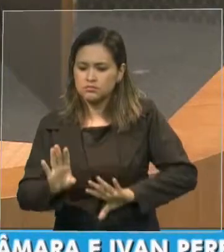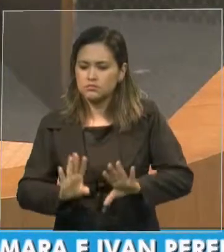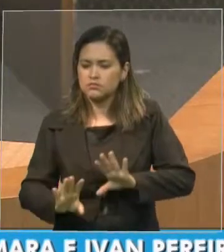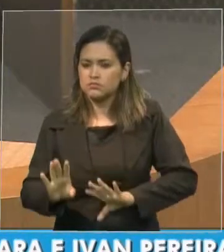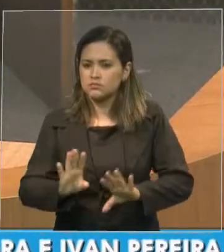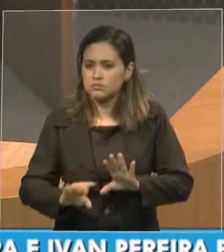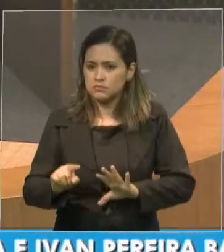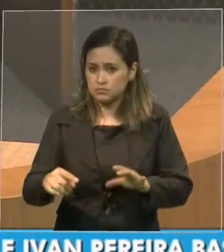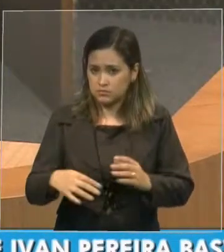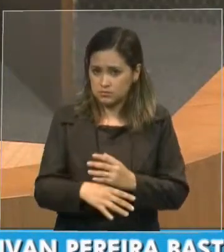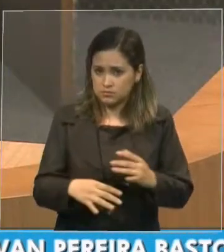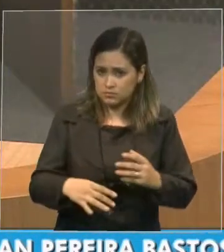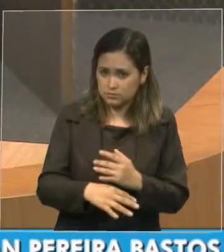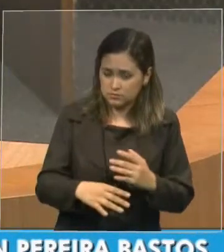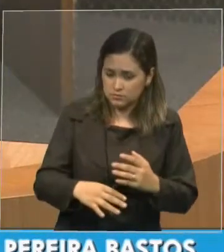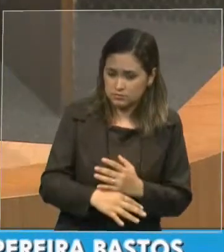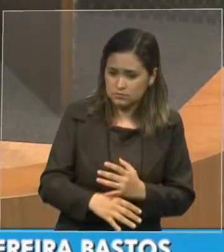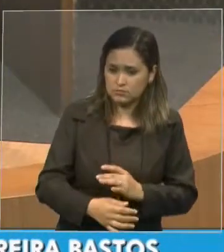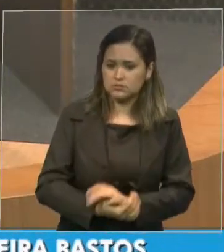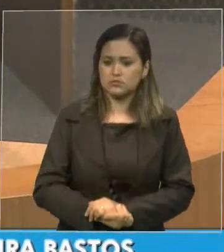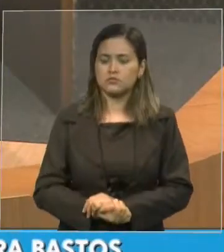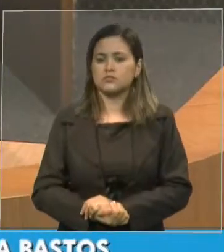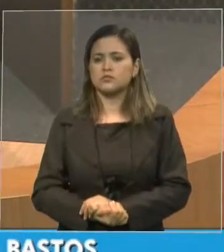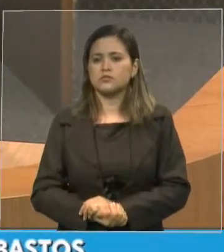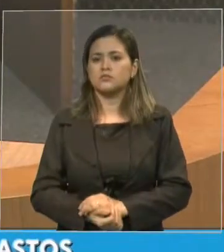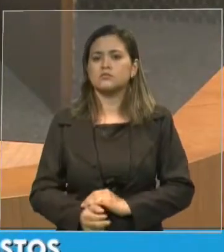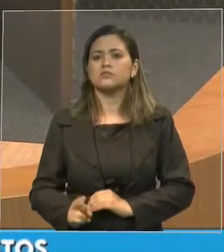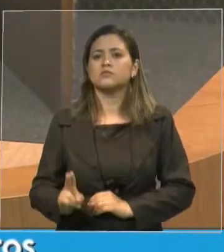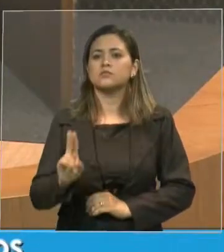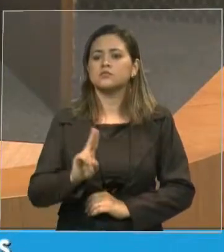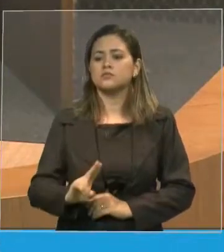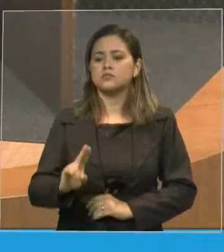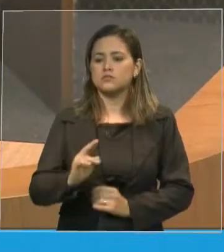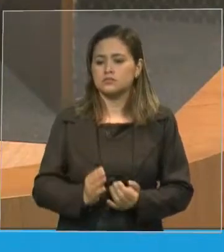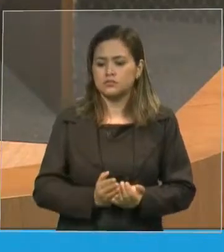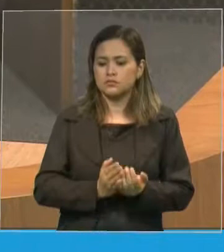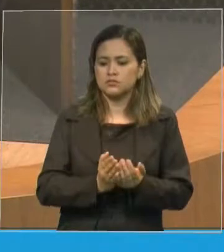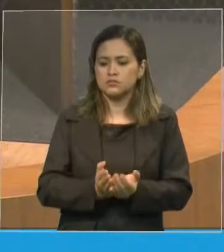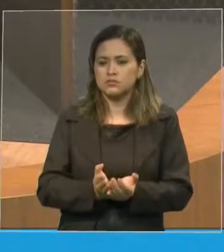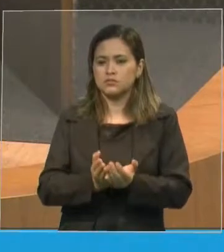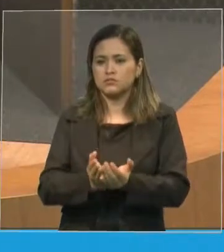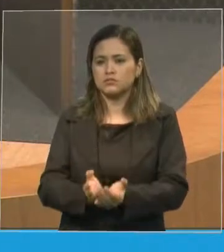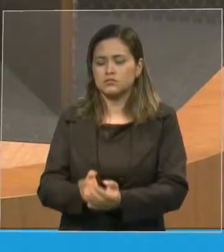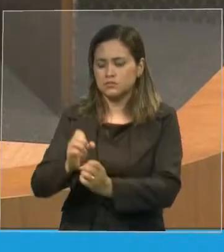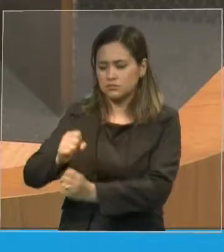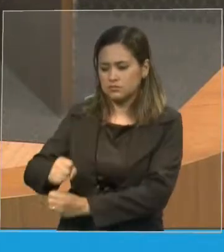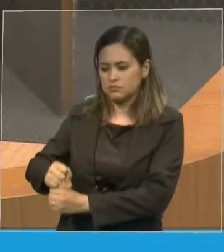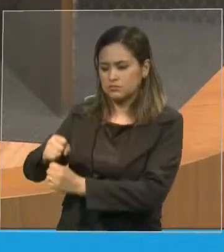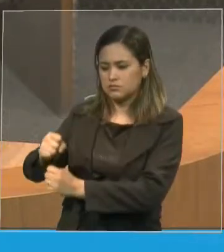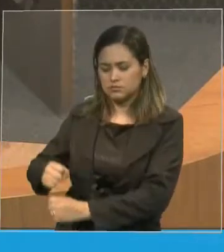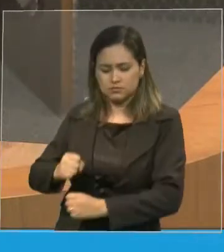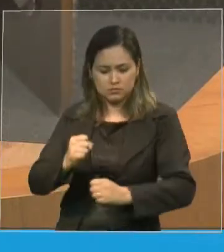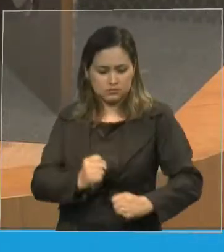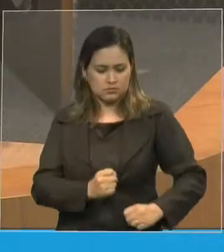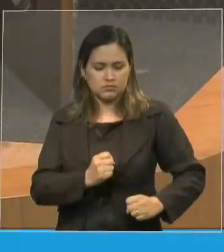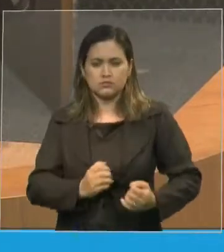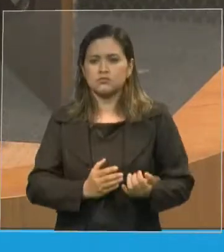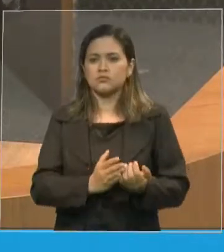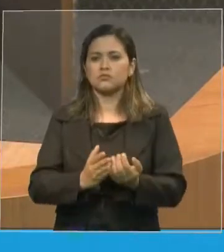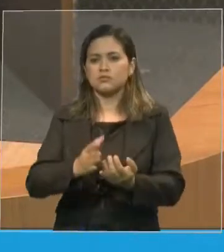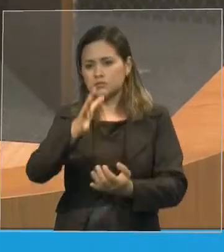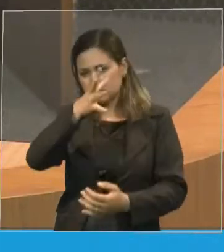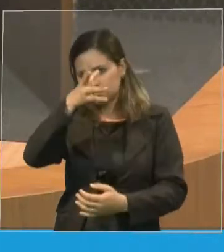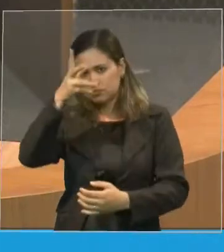preparei para, com uma canoa e um remo, evangelizar os caboclos do rio Purus, do rio Amazonas,